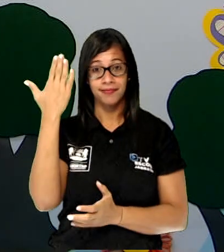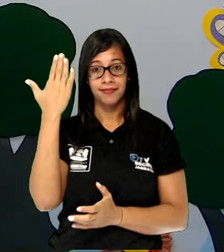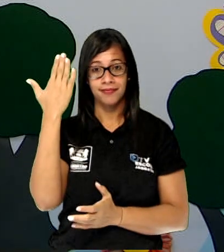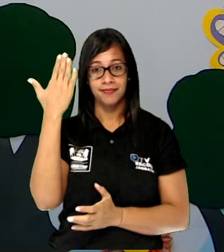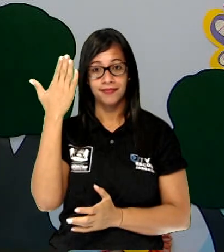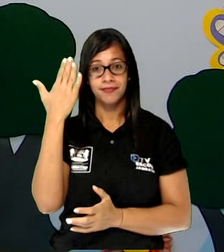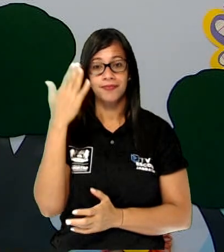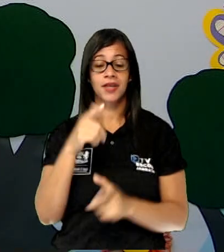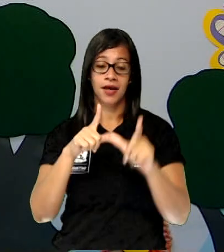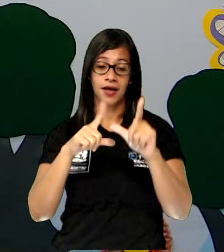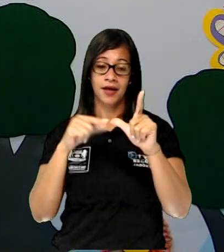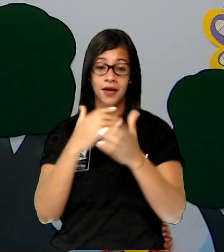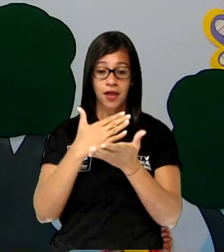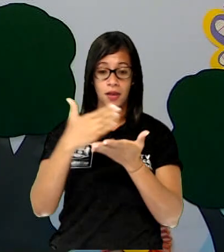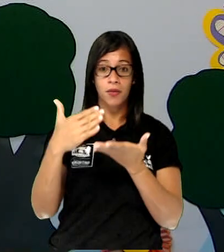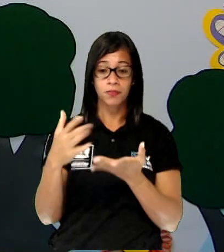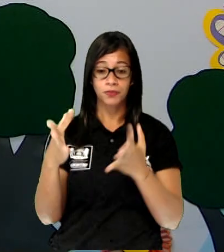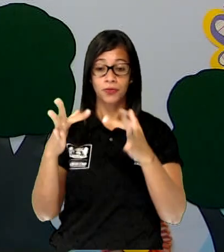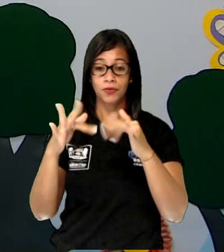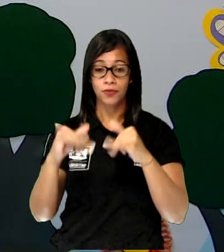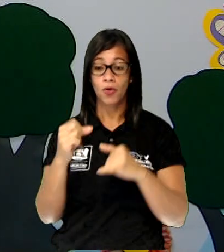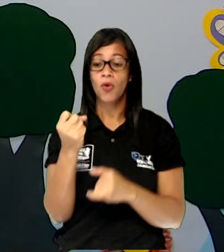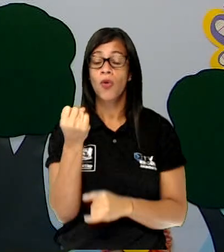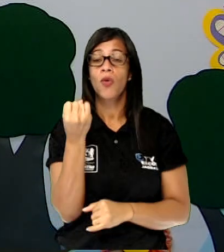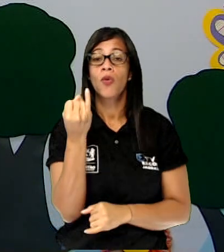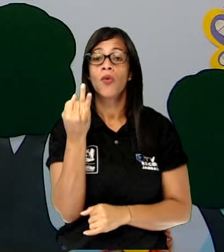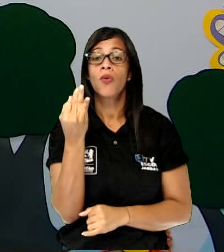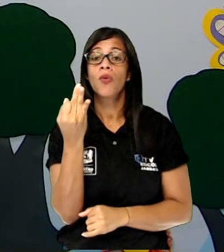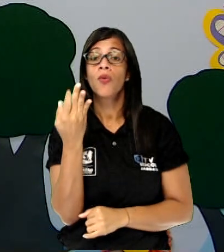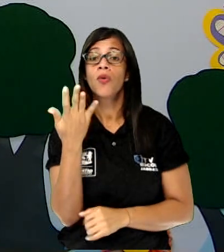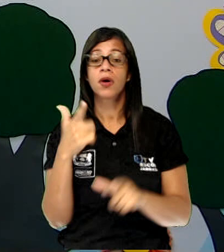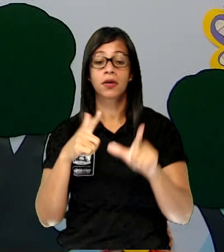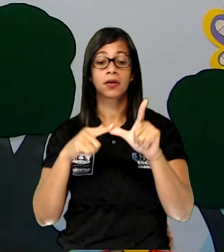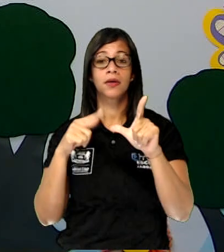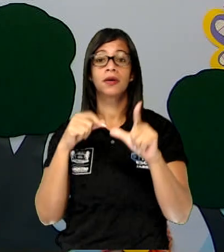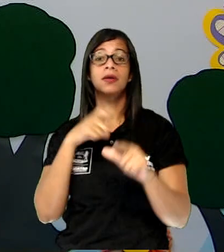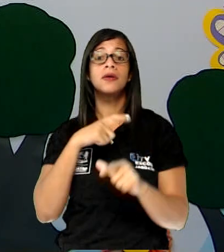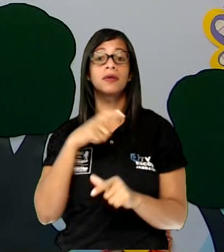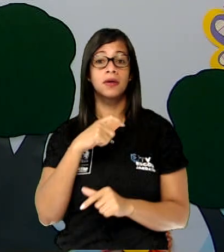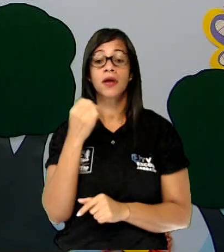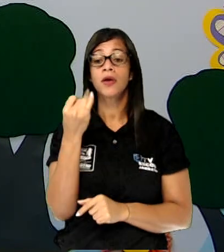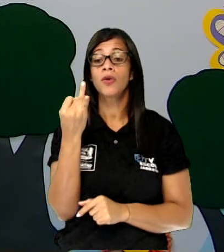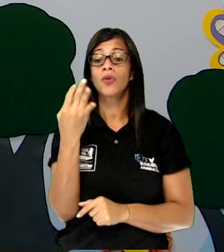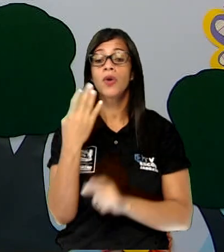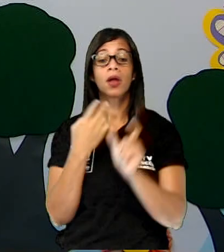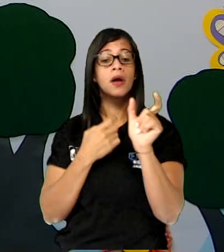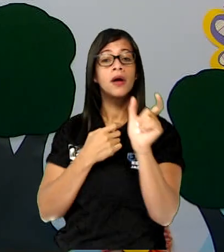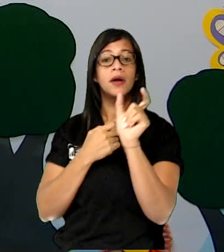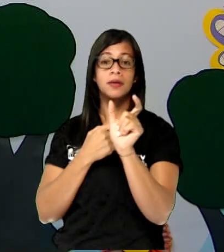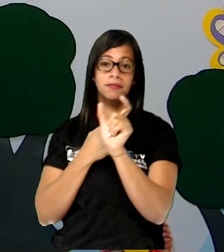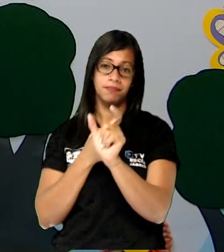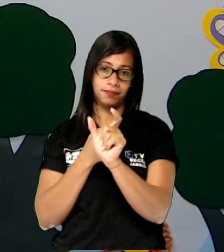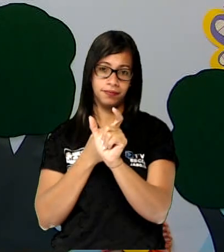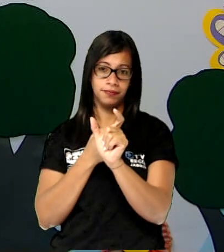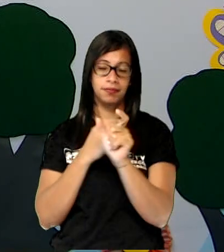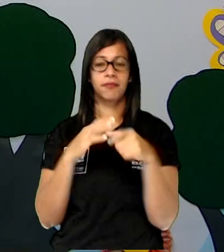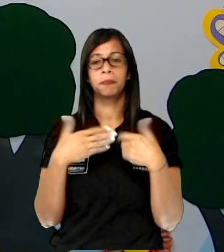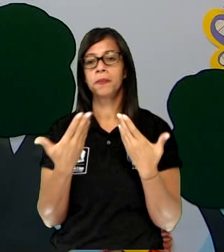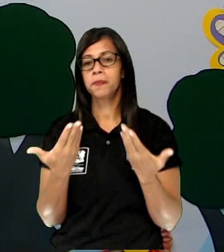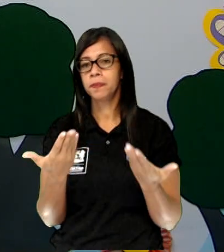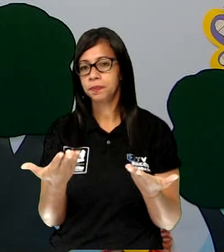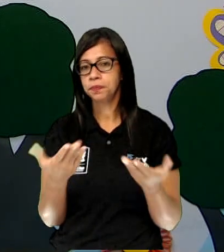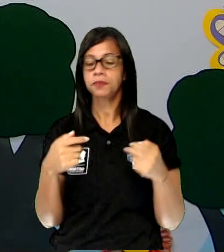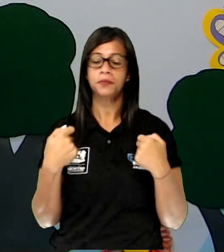a letra final, a quantidade de letras e a quantidade de sílabas? Para isso agora, nós vamos